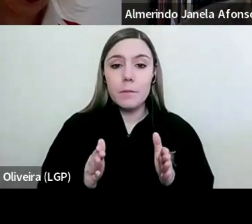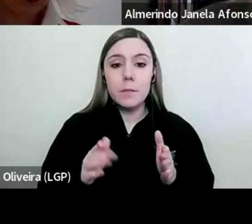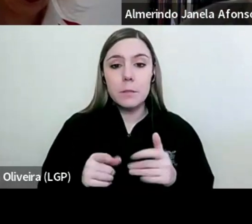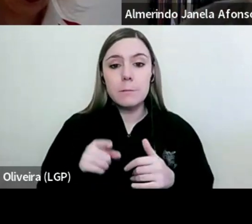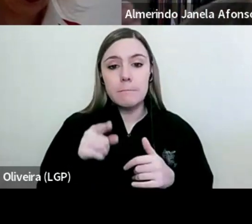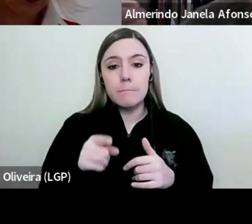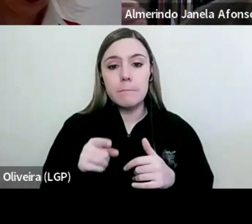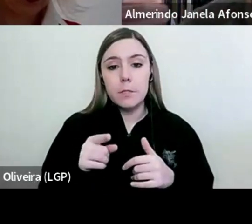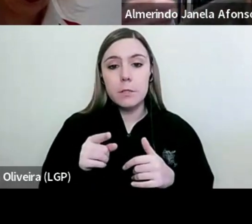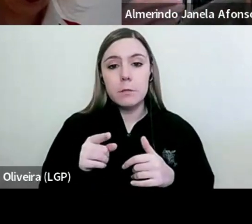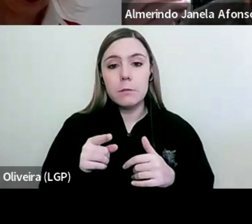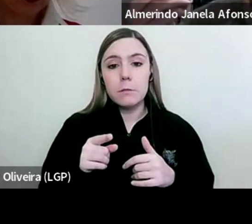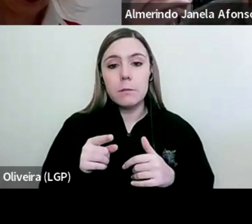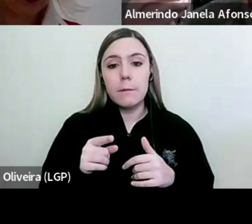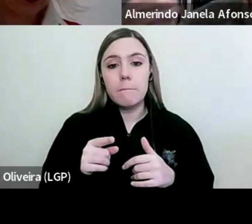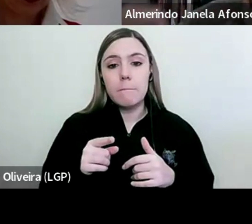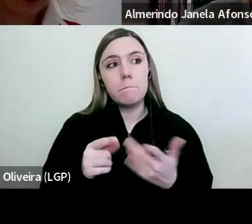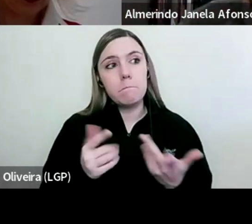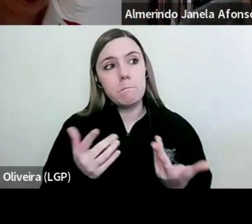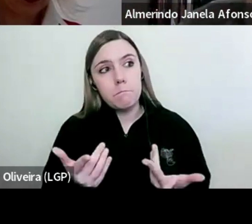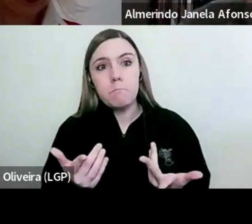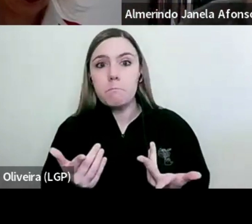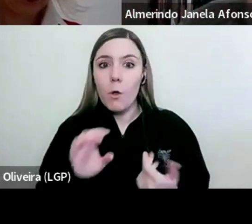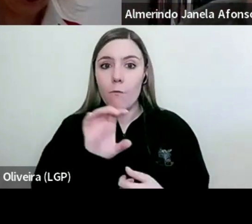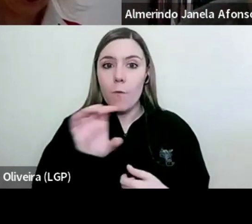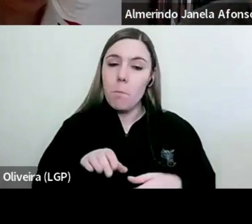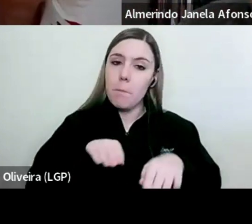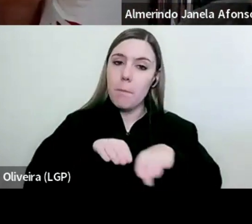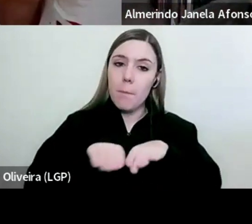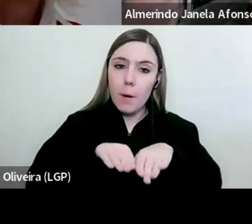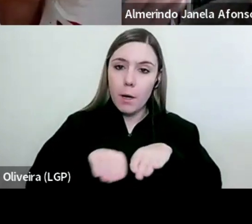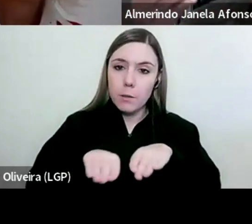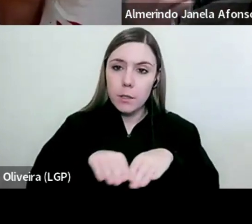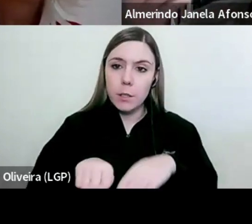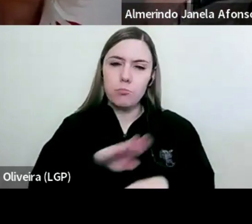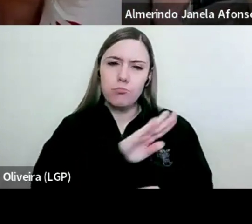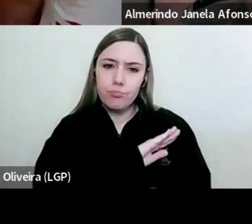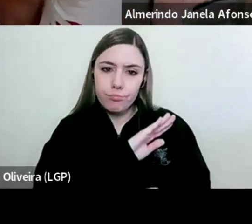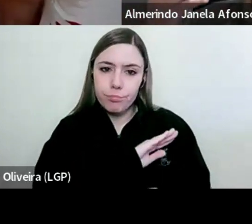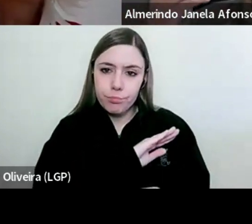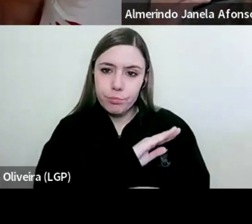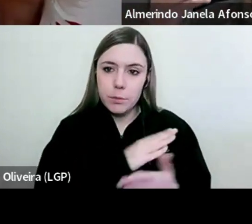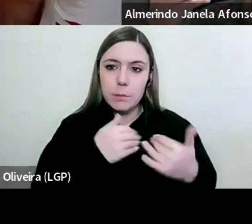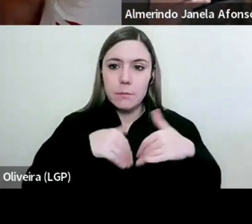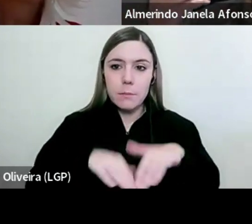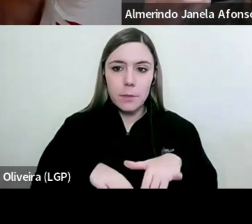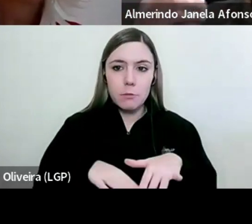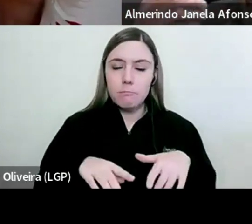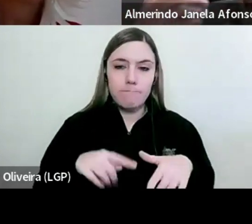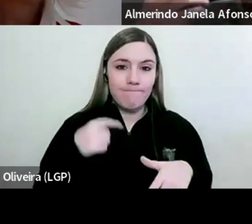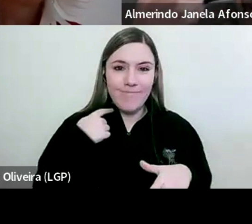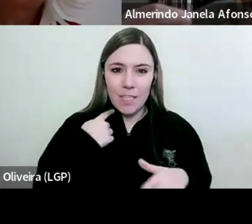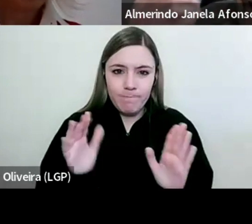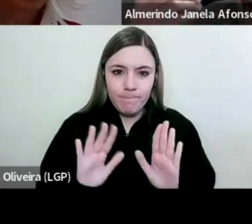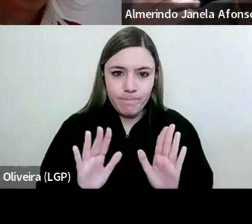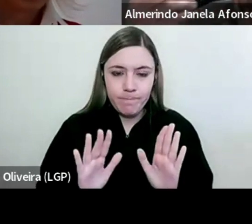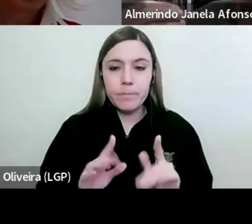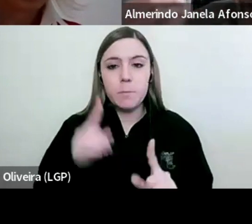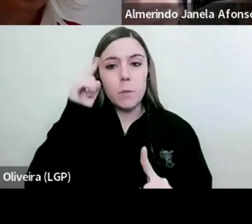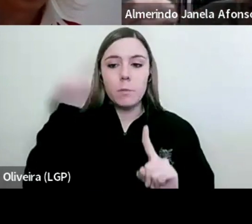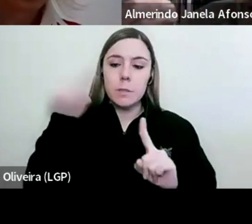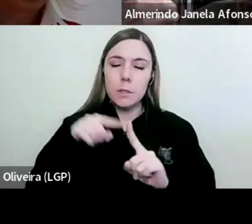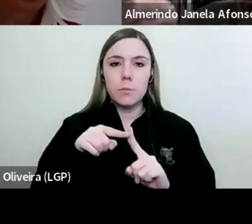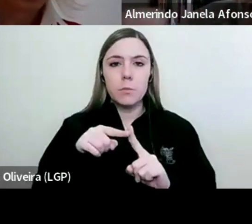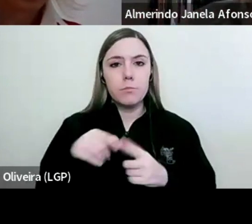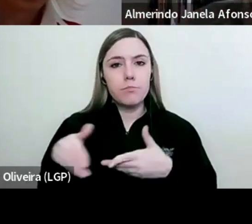uma experiência prática que, sem rupturas bruscas, nos encaminhe a